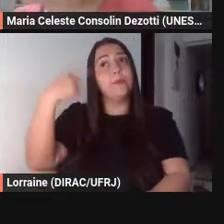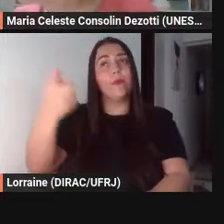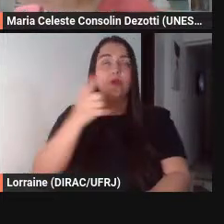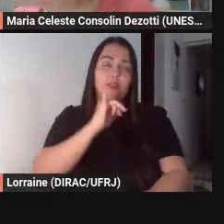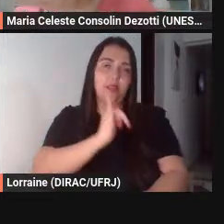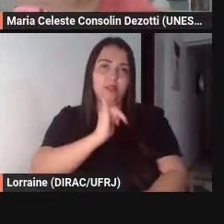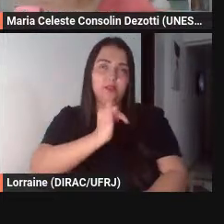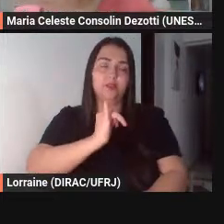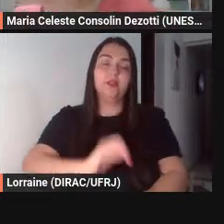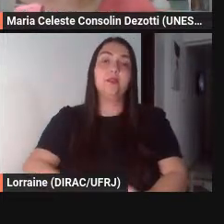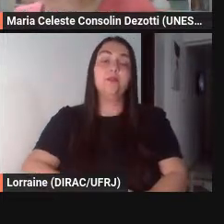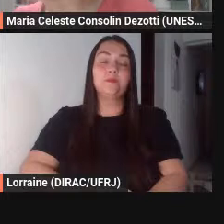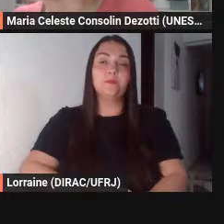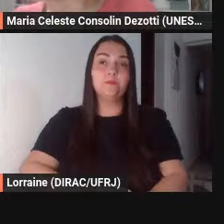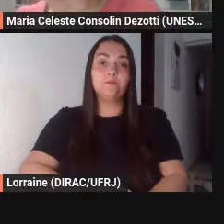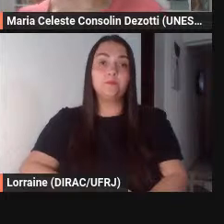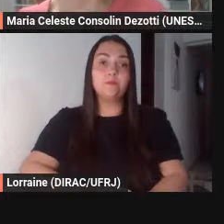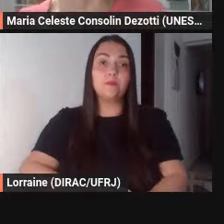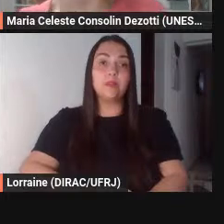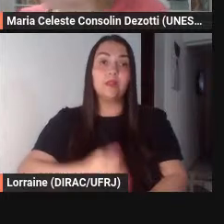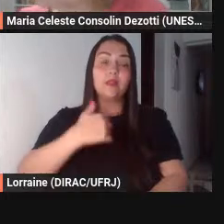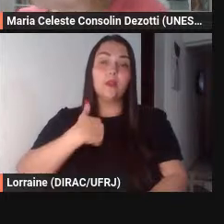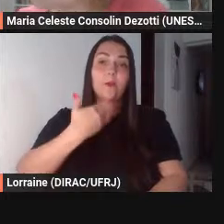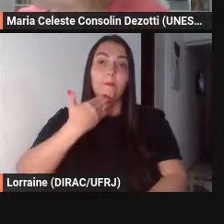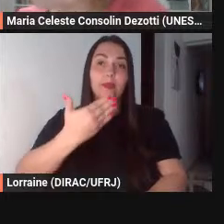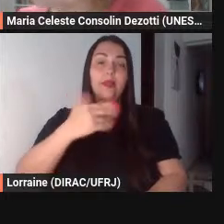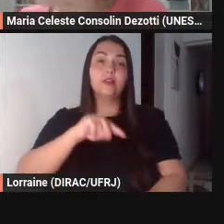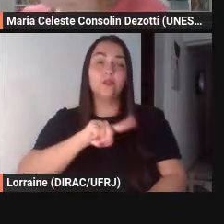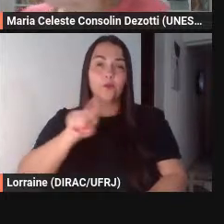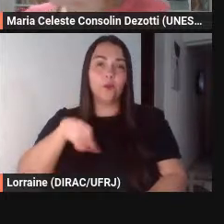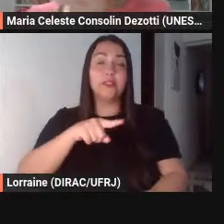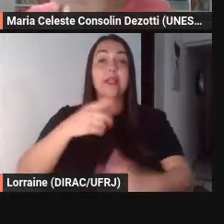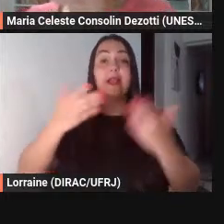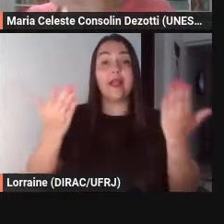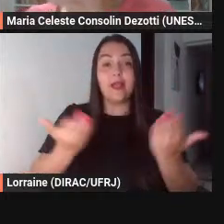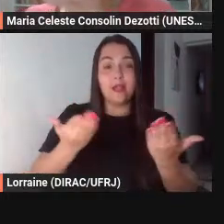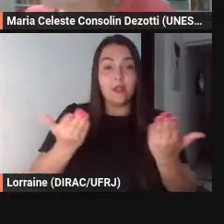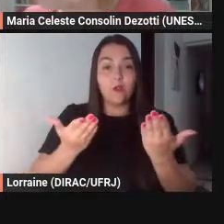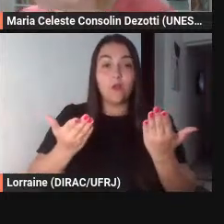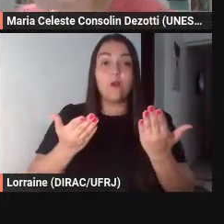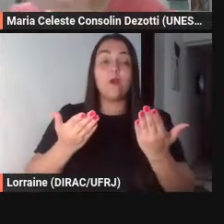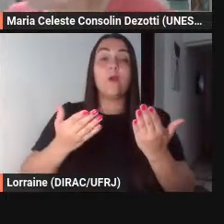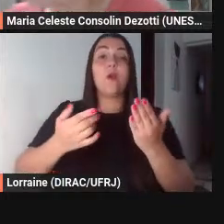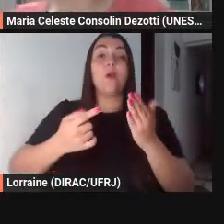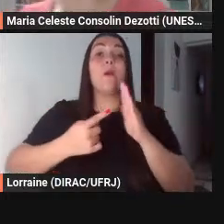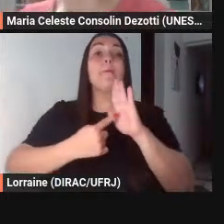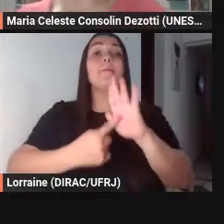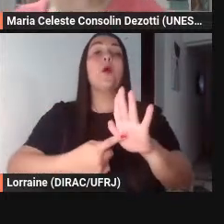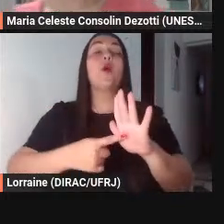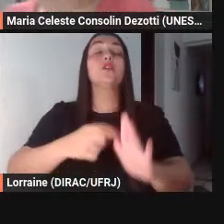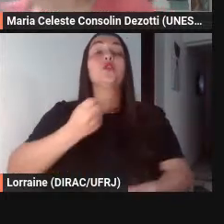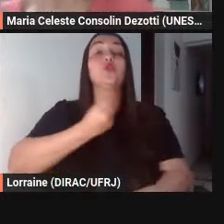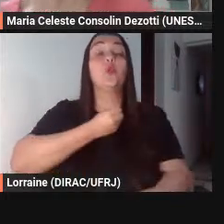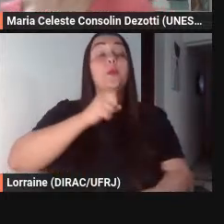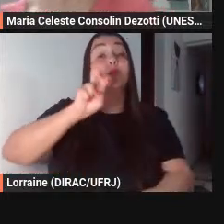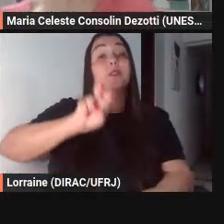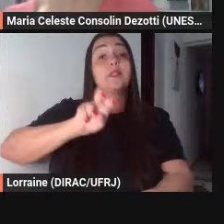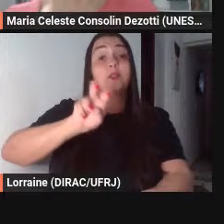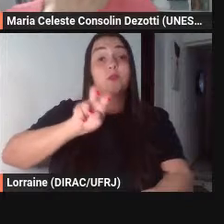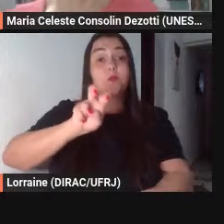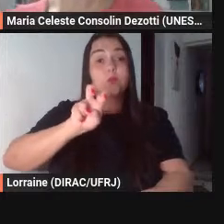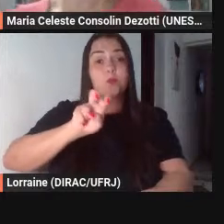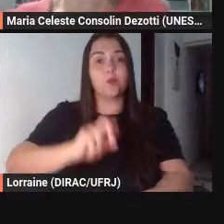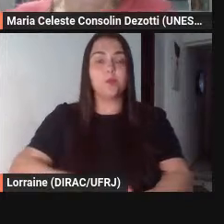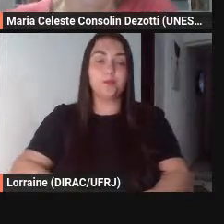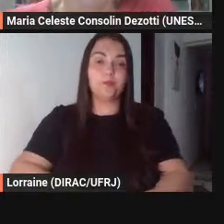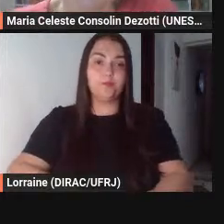eu peço para vocês mostrarem para mim a figura 5 em que eu